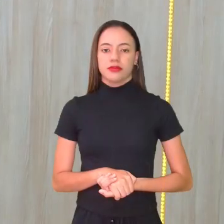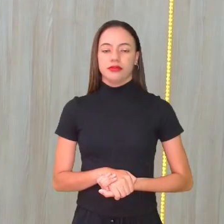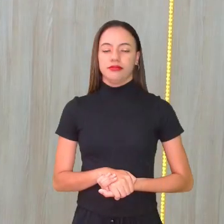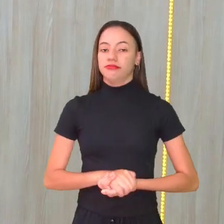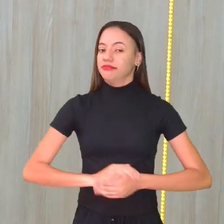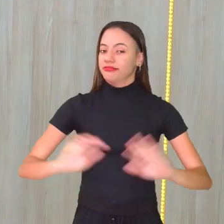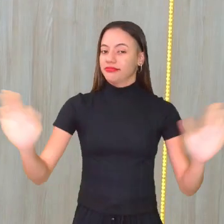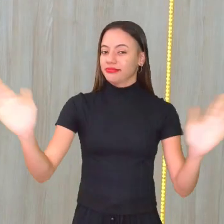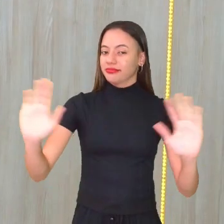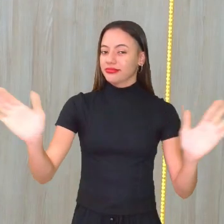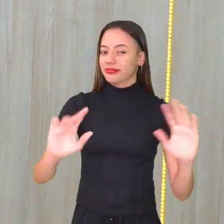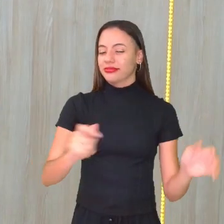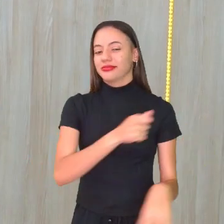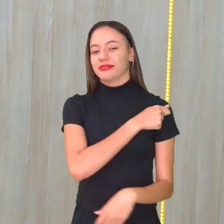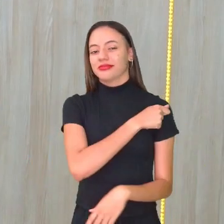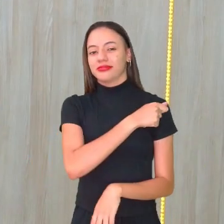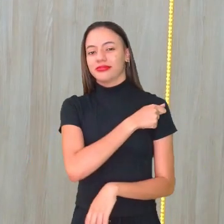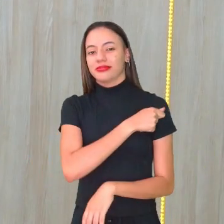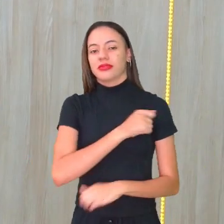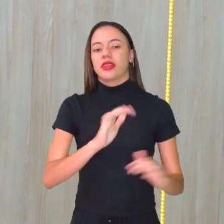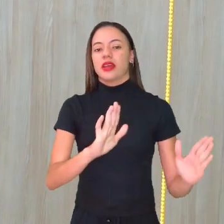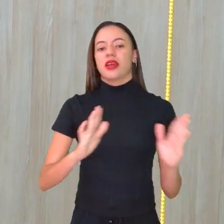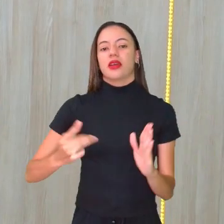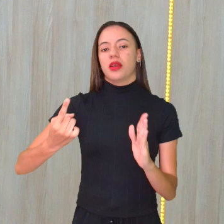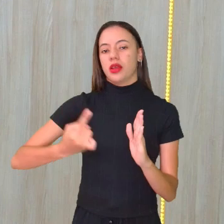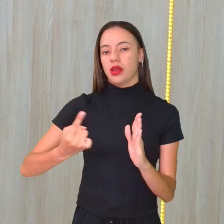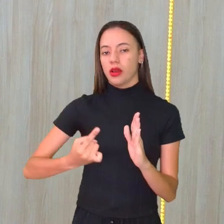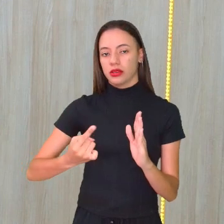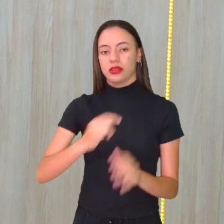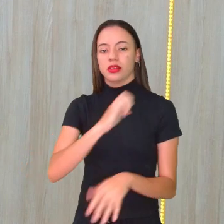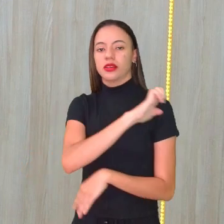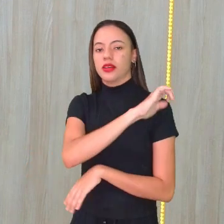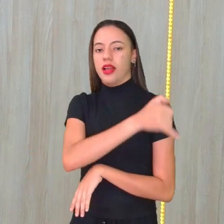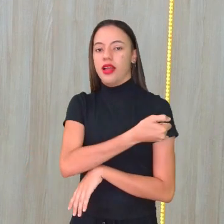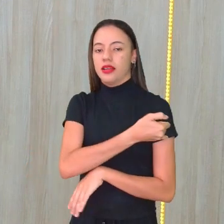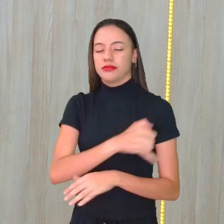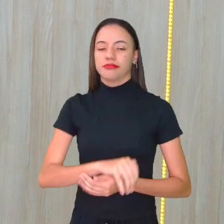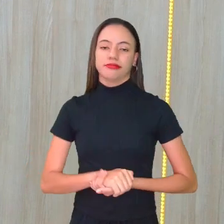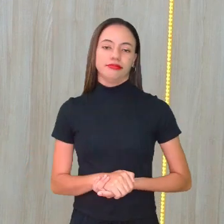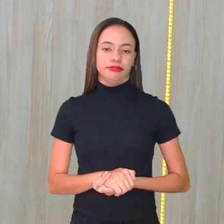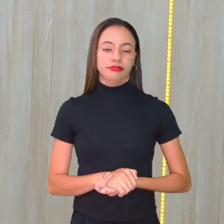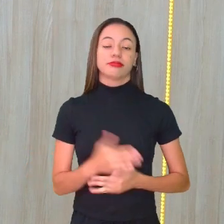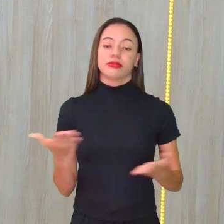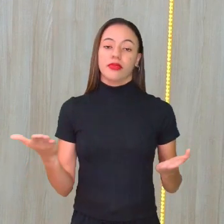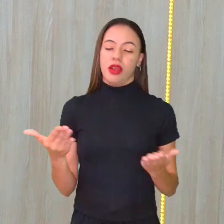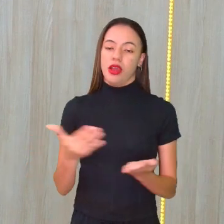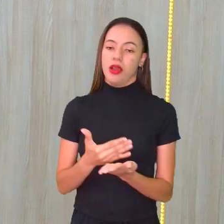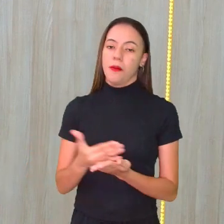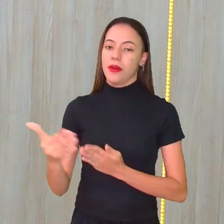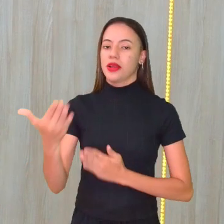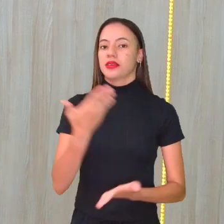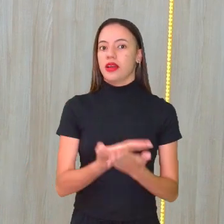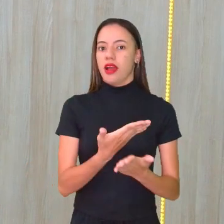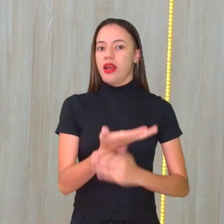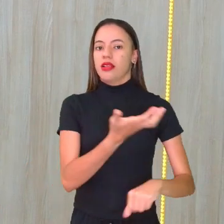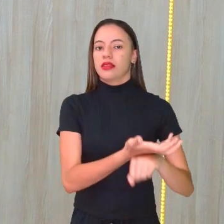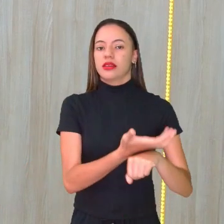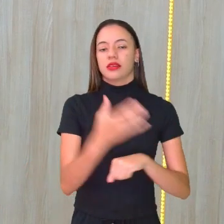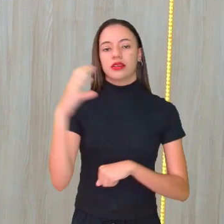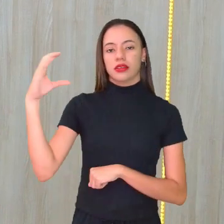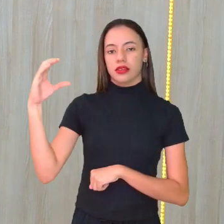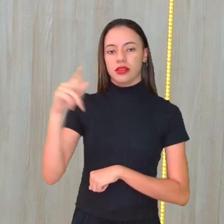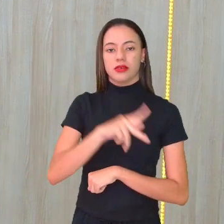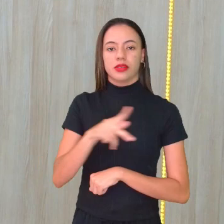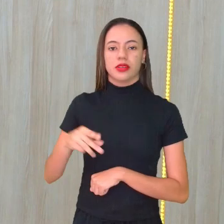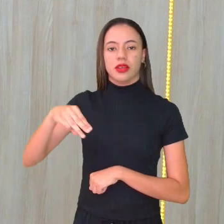Olá, estudantes do módulo 1 da educação de jovens e adultos. Vamos começar mais uma aula de ciências com a